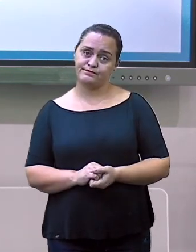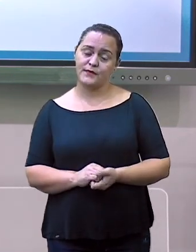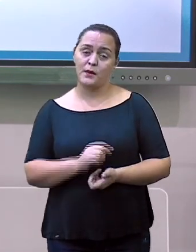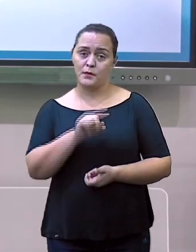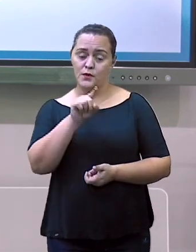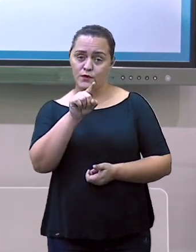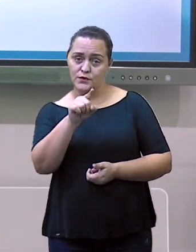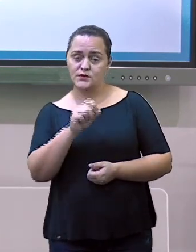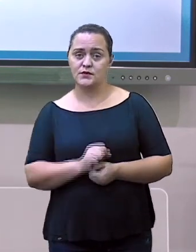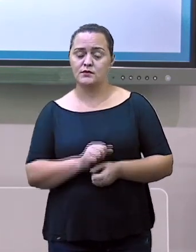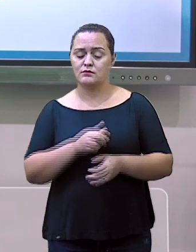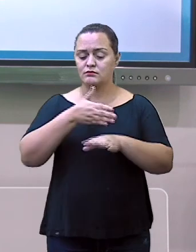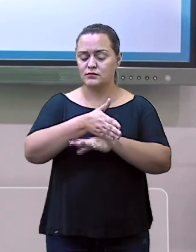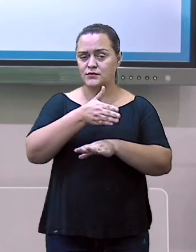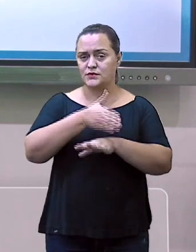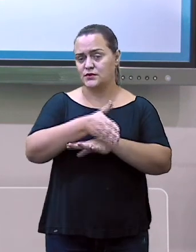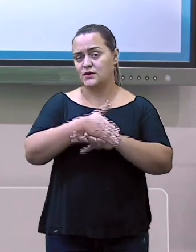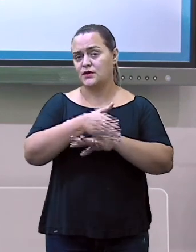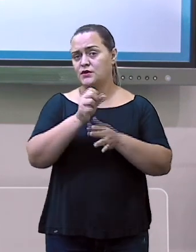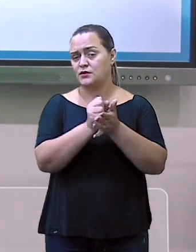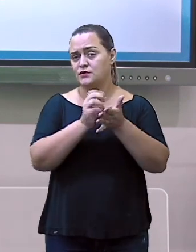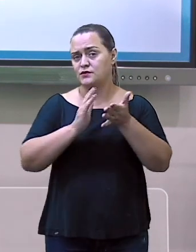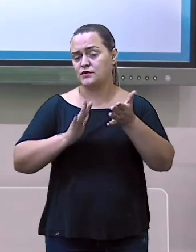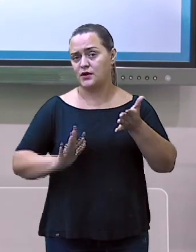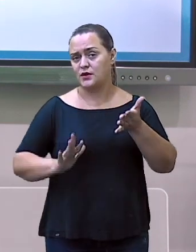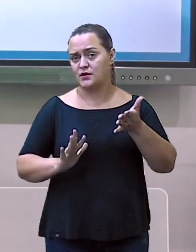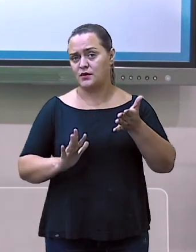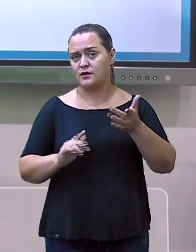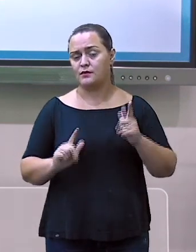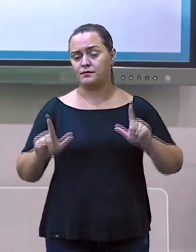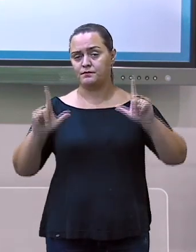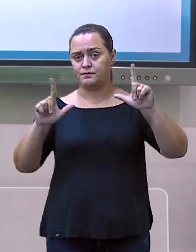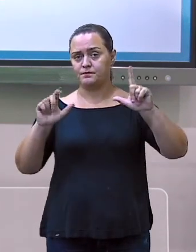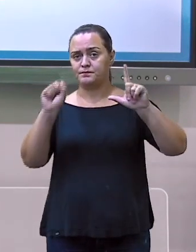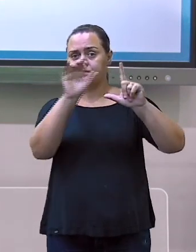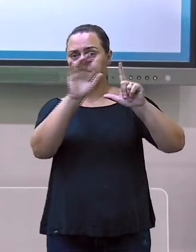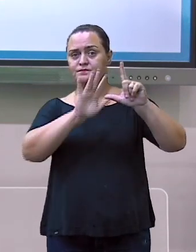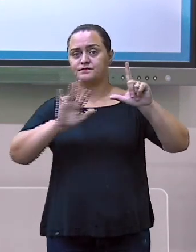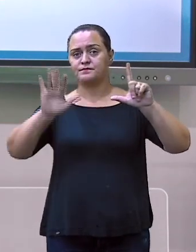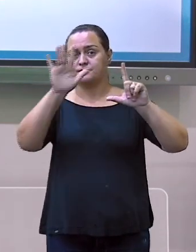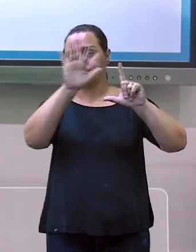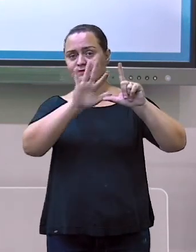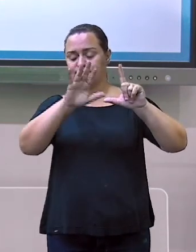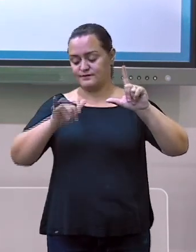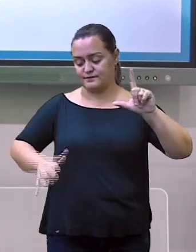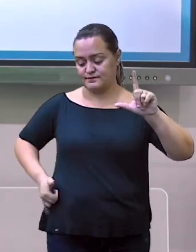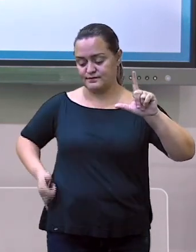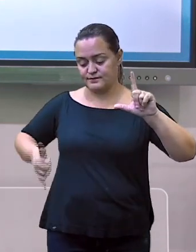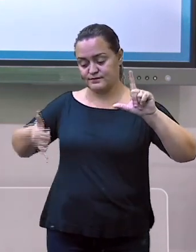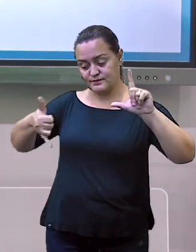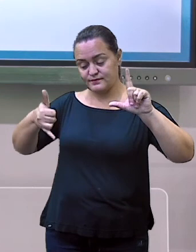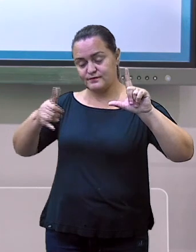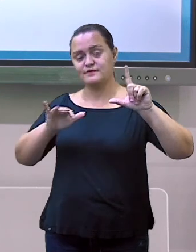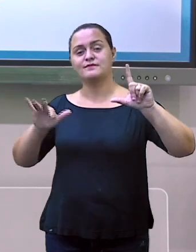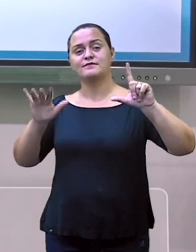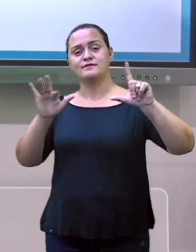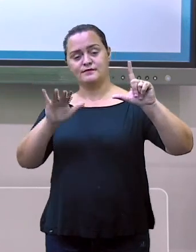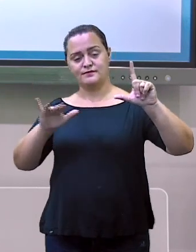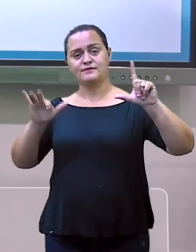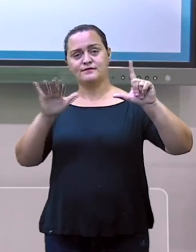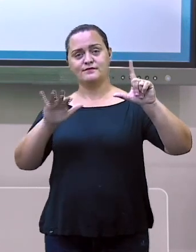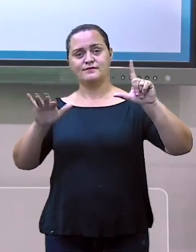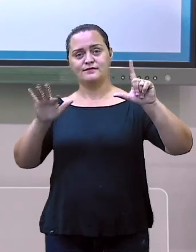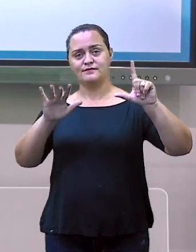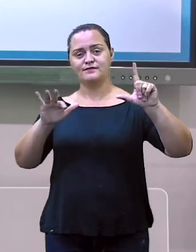acessar nossas atividades na plataforma SMEDGV, aponte a câmera do seu celular aqui, ó, na imagem que aparece aqui,